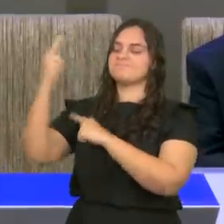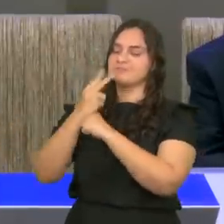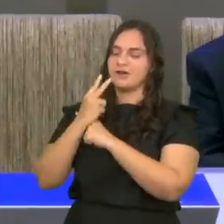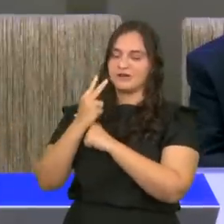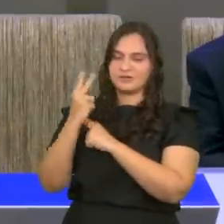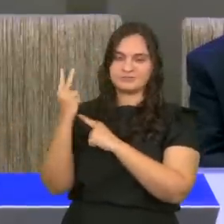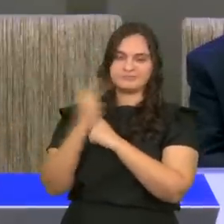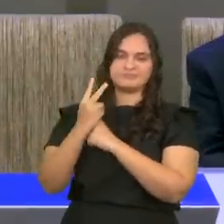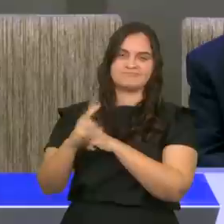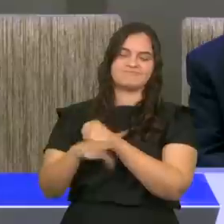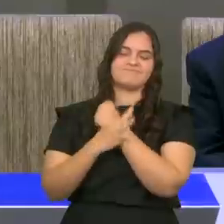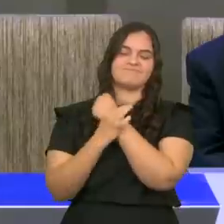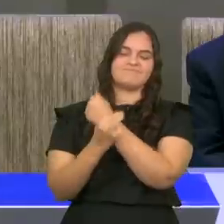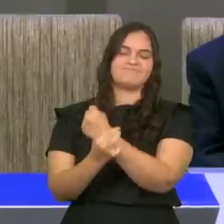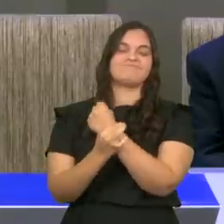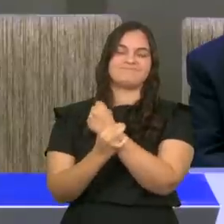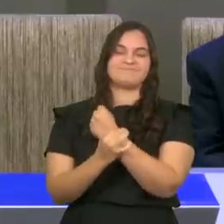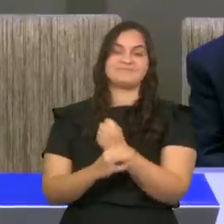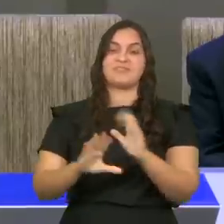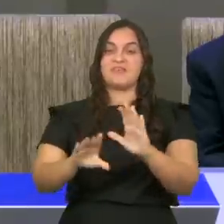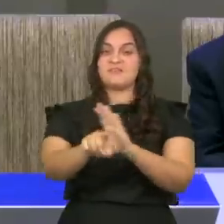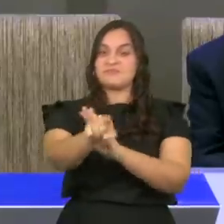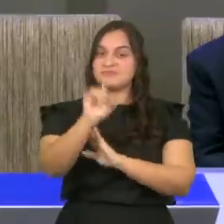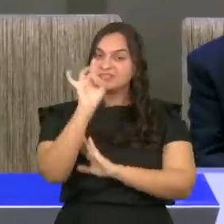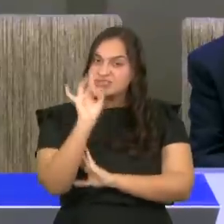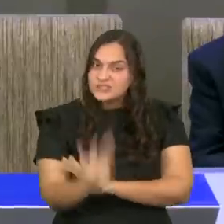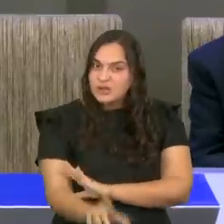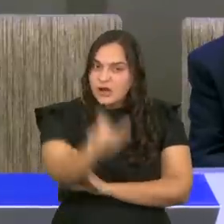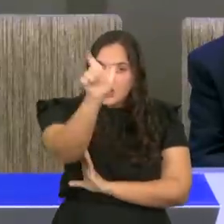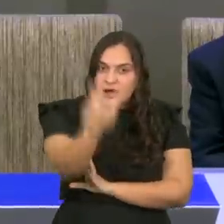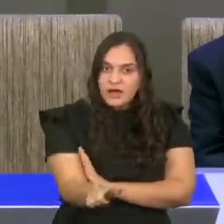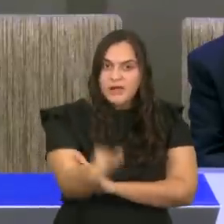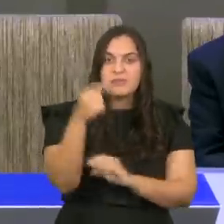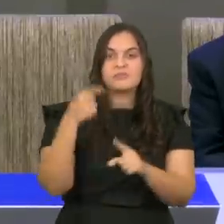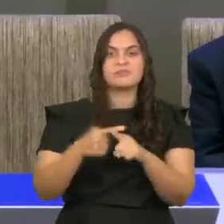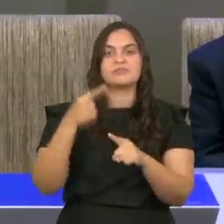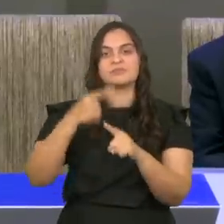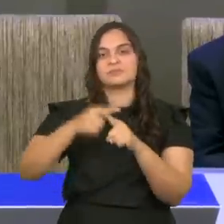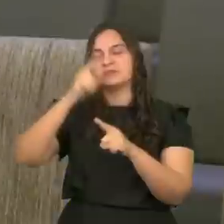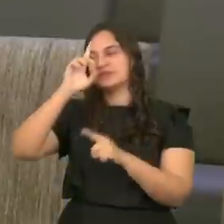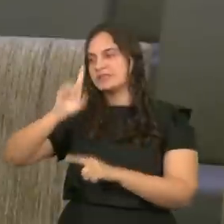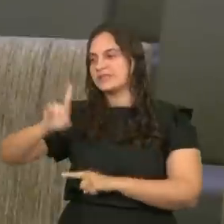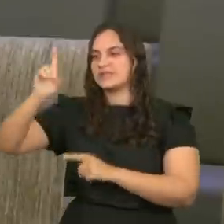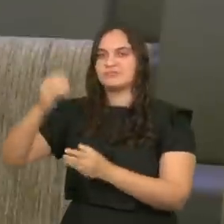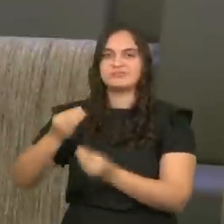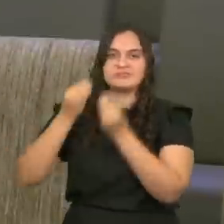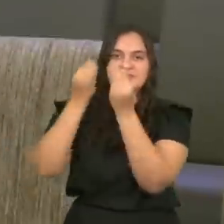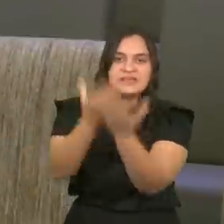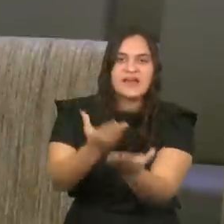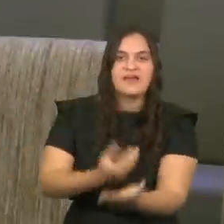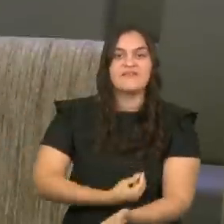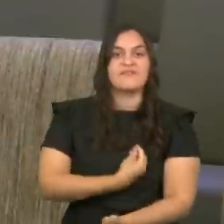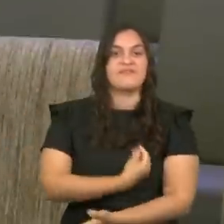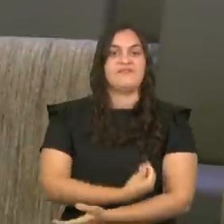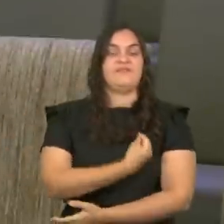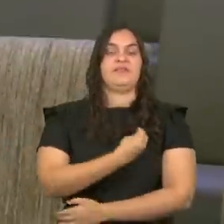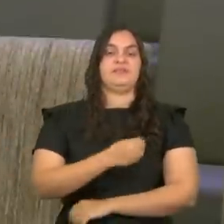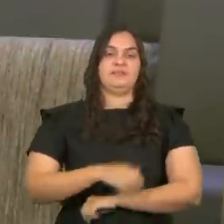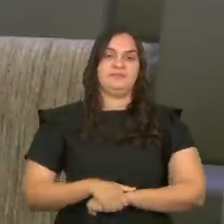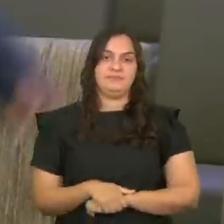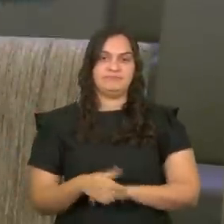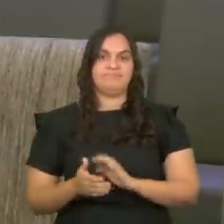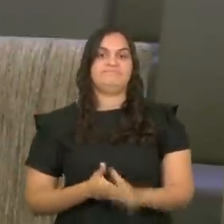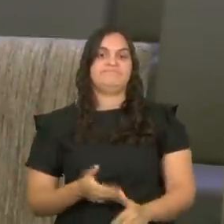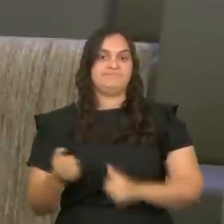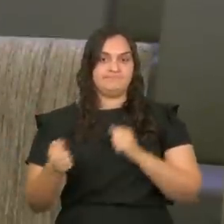Você só está aqui porque Deus tem te dado vida. Aleluia!